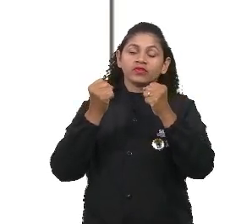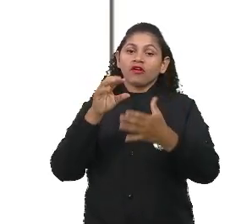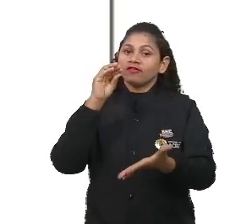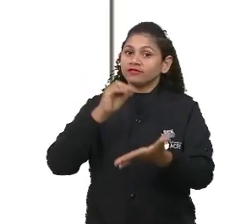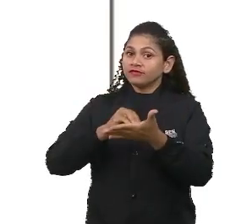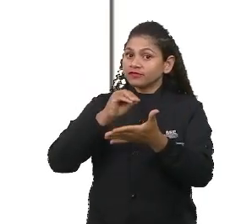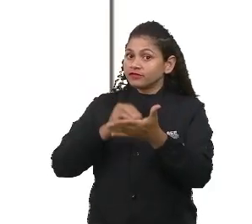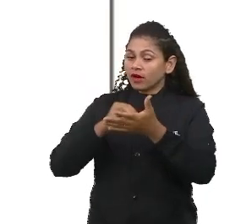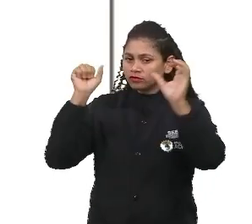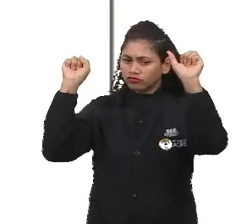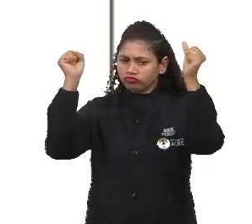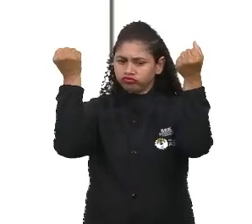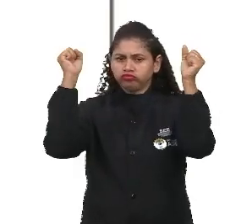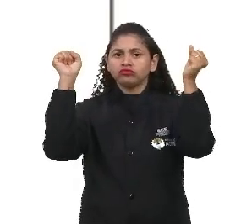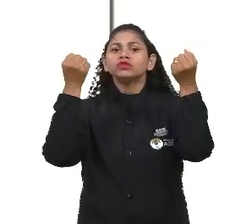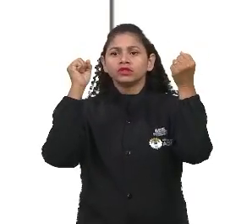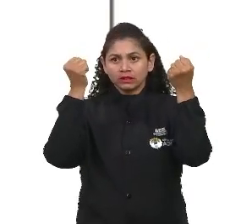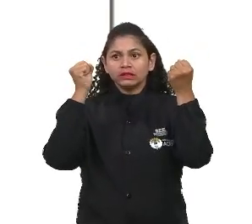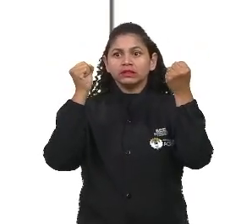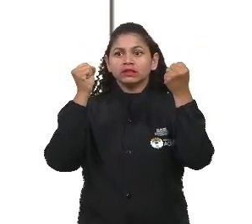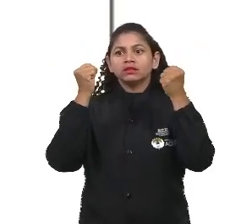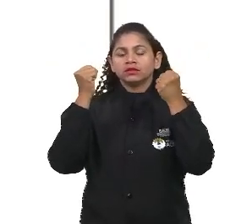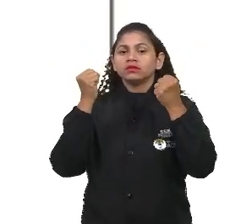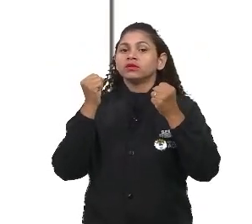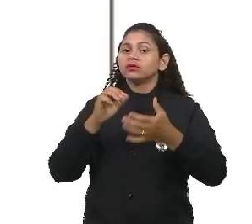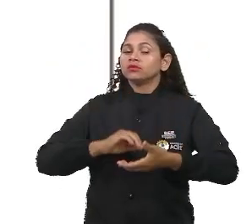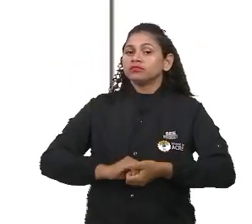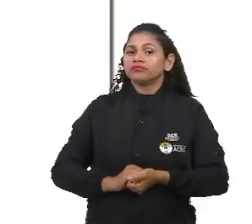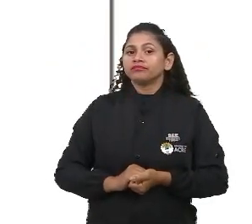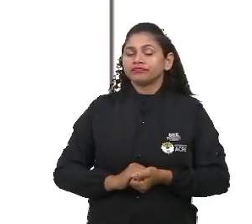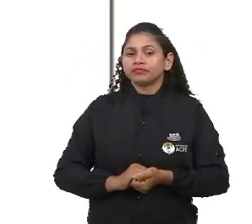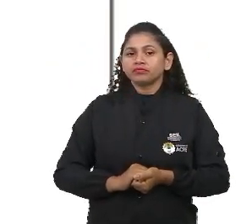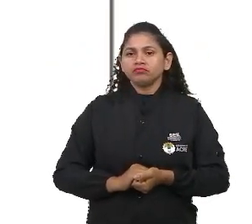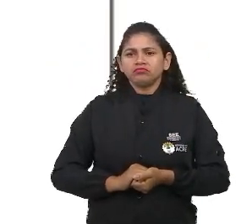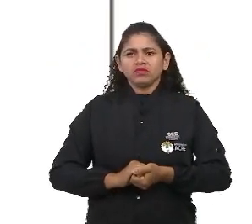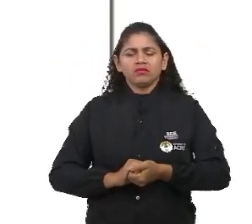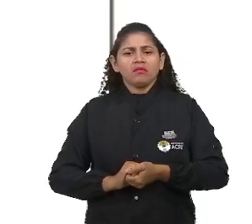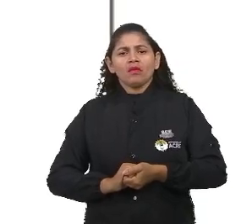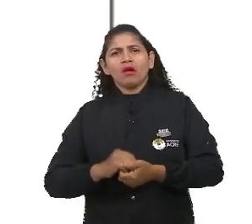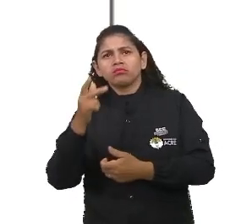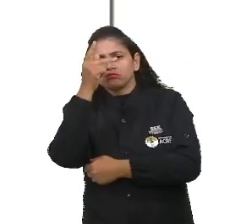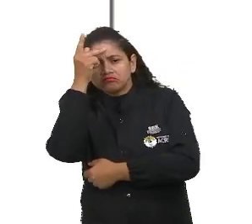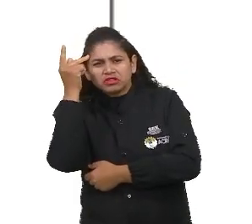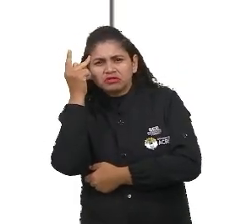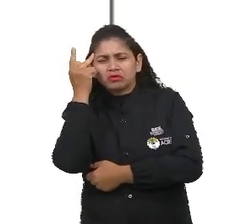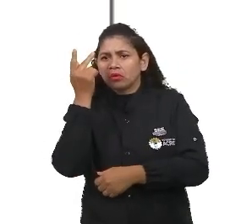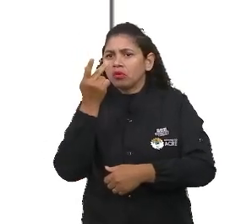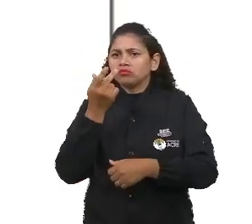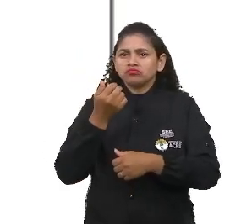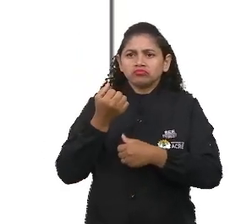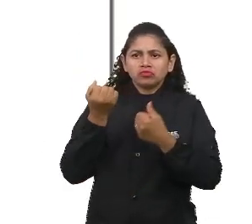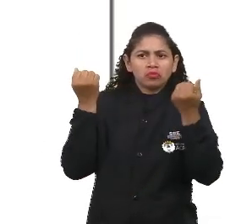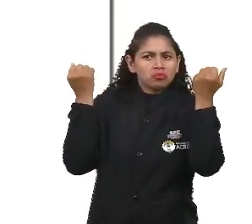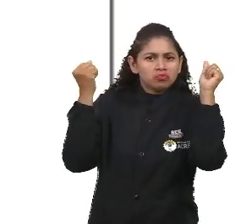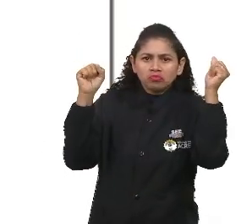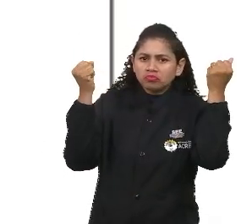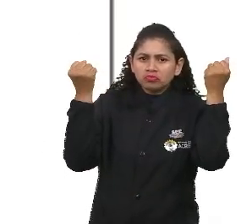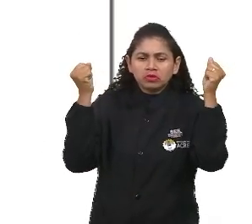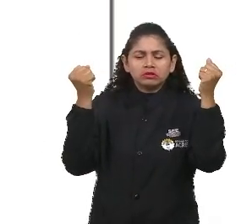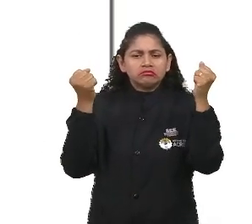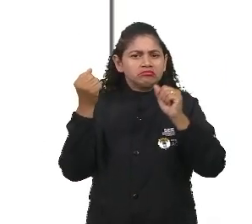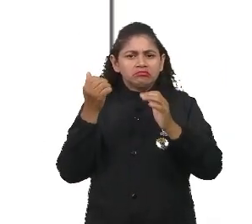física, o estilo de vida sedentária. Então, aqui, a pessoa não está muito ativa, sedentariazinha, pode direcionar o quê? Doenças